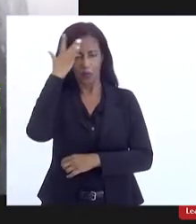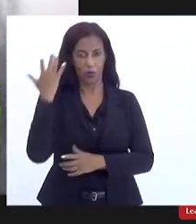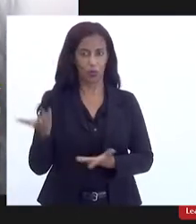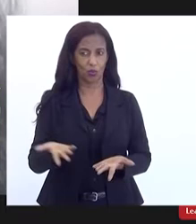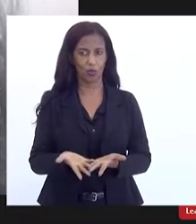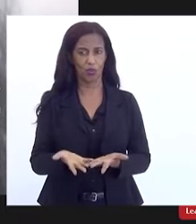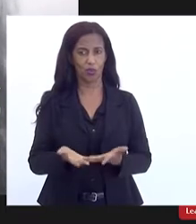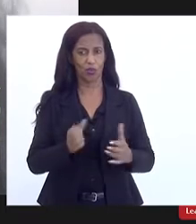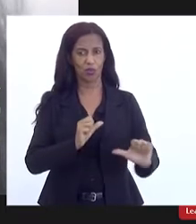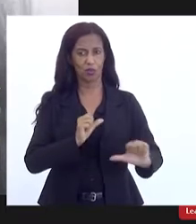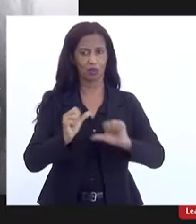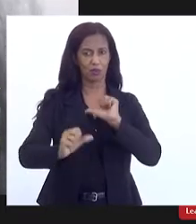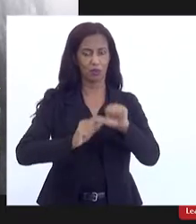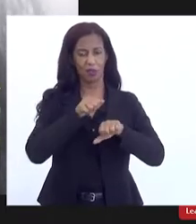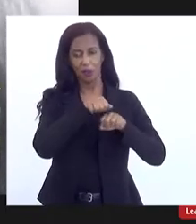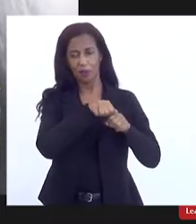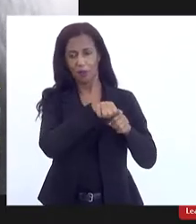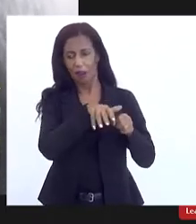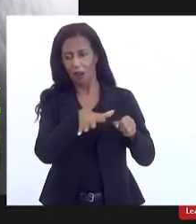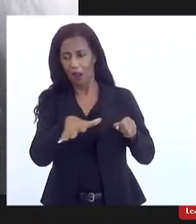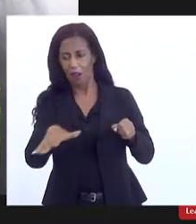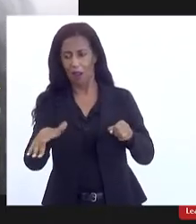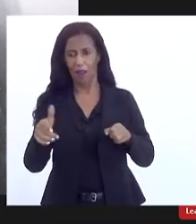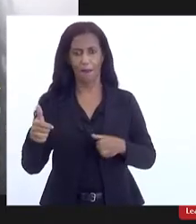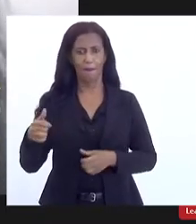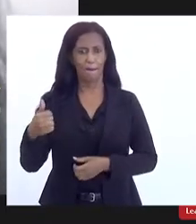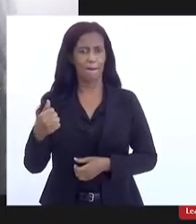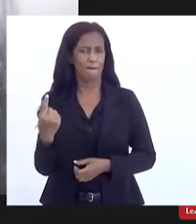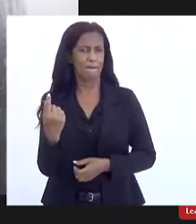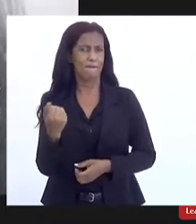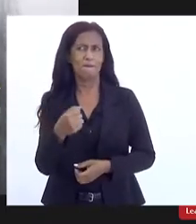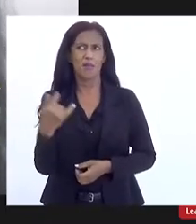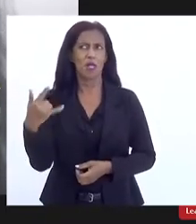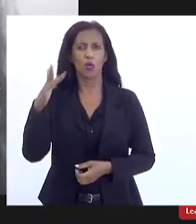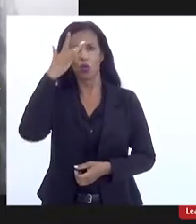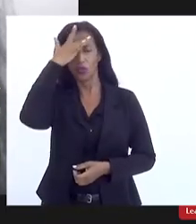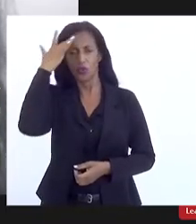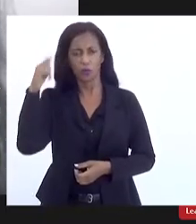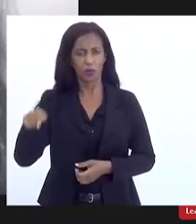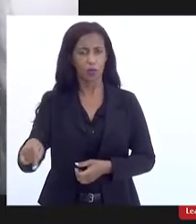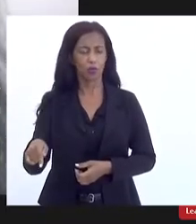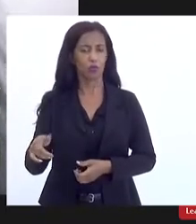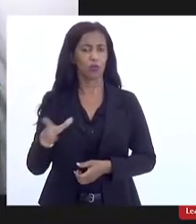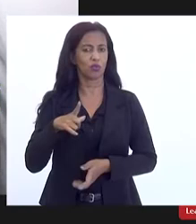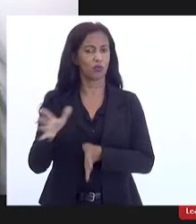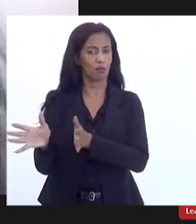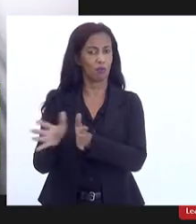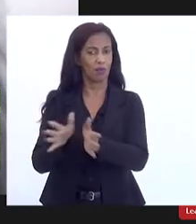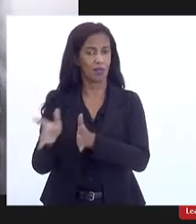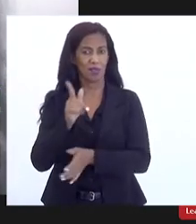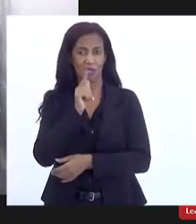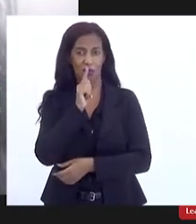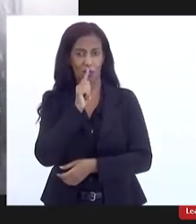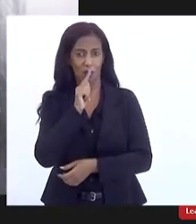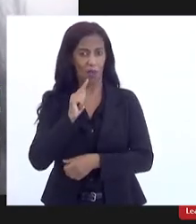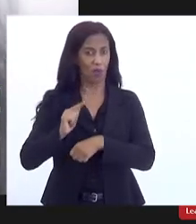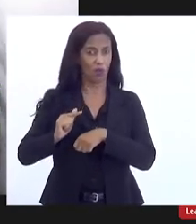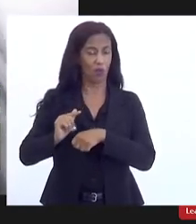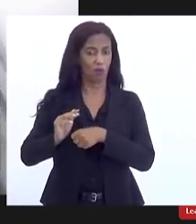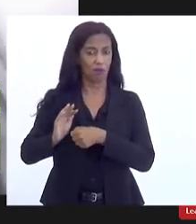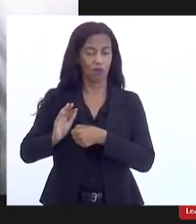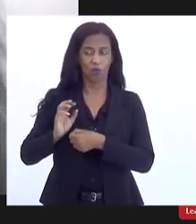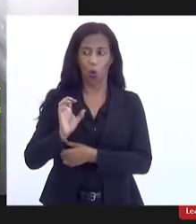transportando aí para milhões de pessoas milhões de pessoas que vão ter acesso a uma água contaminada ou não